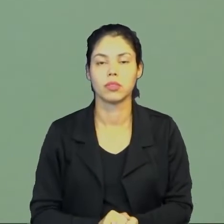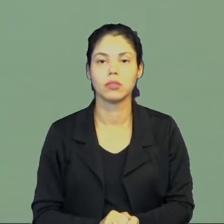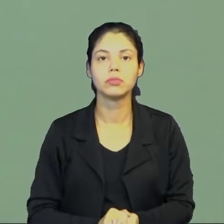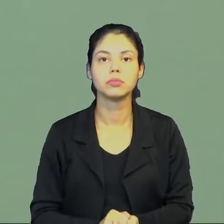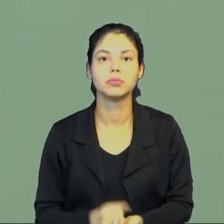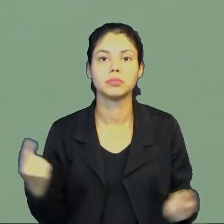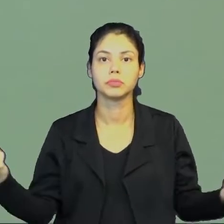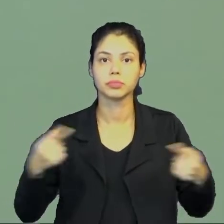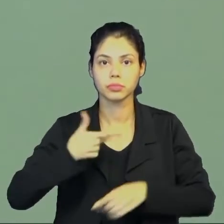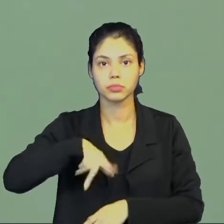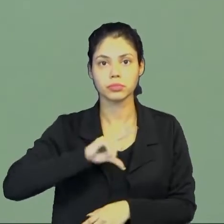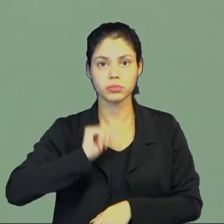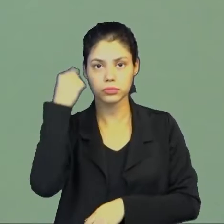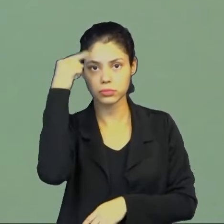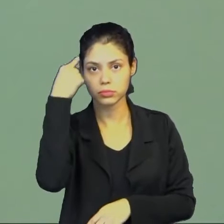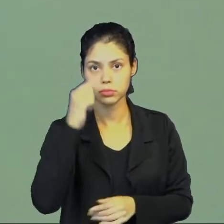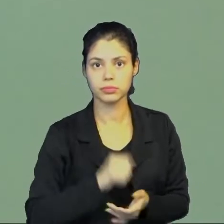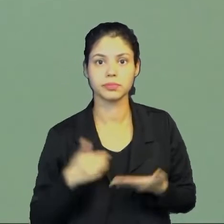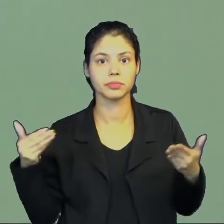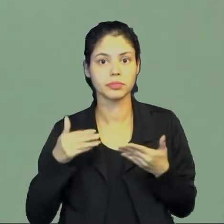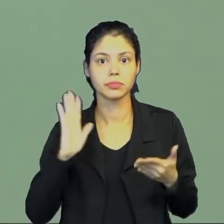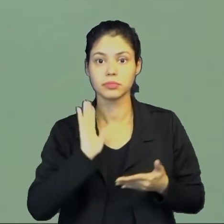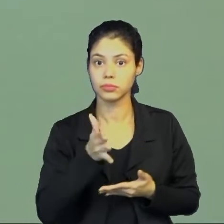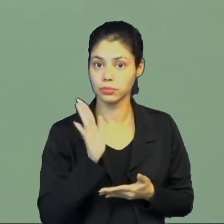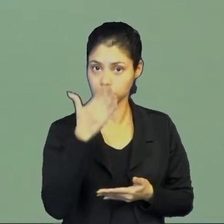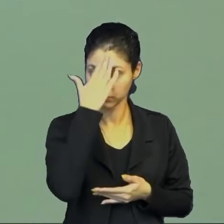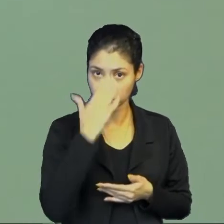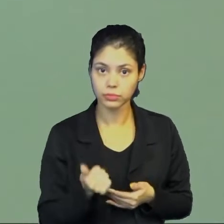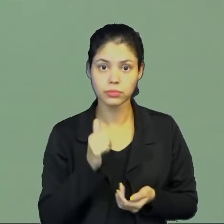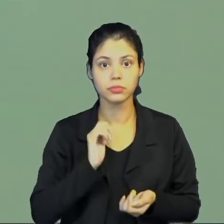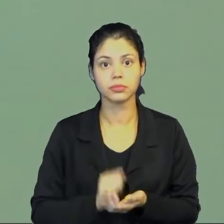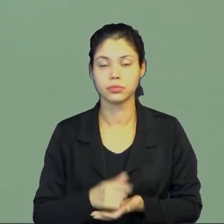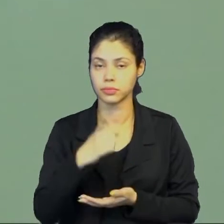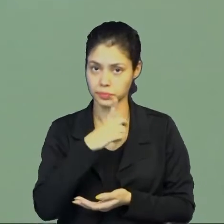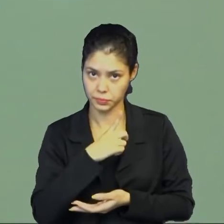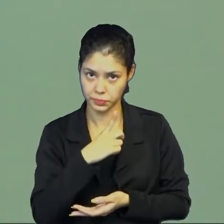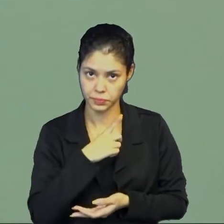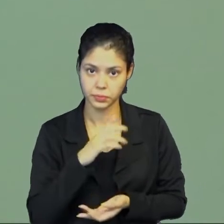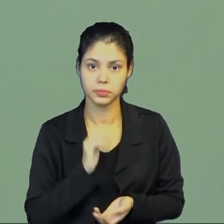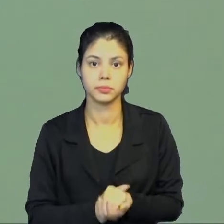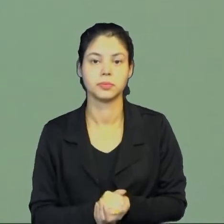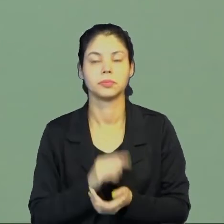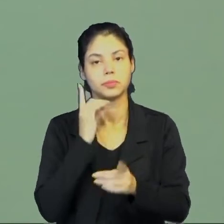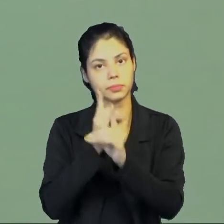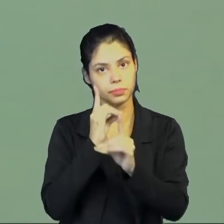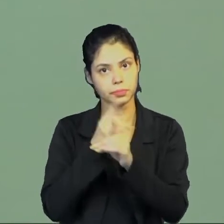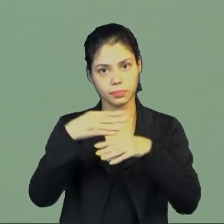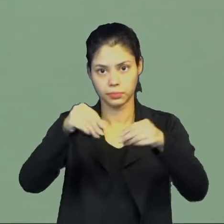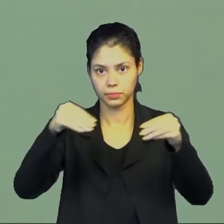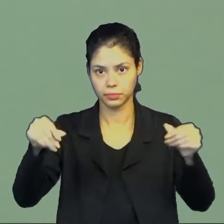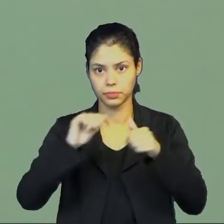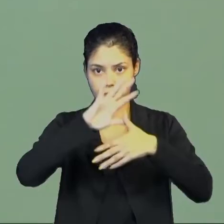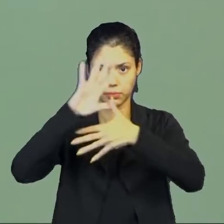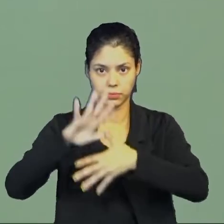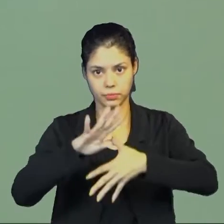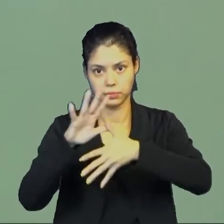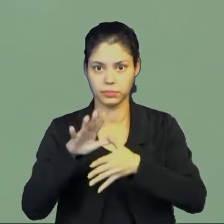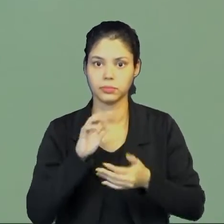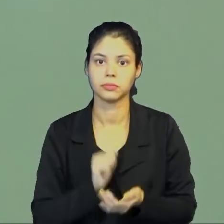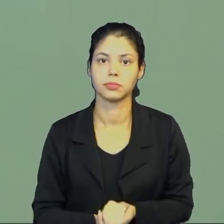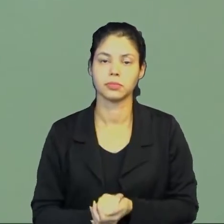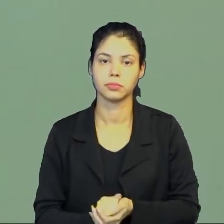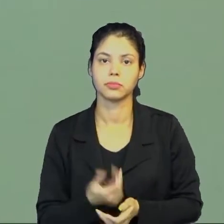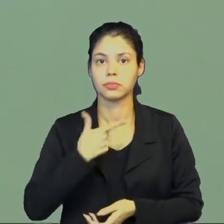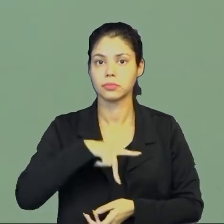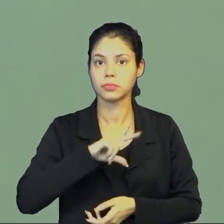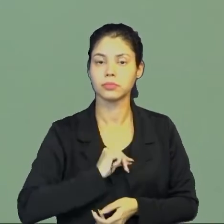entre Portugal e Espanha. Então hoje já é sabido, né, que existiam essas terras, né, a América, e que